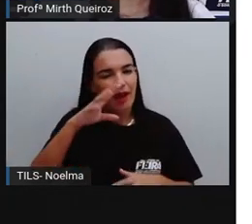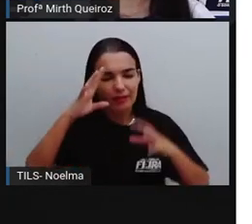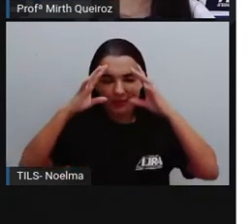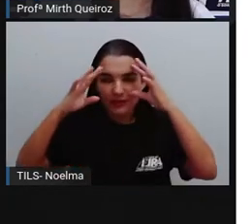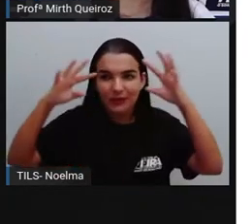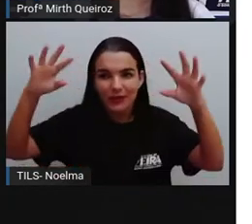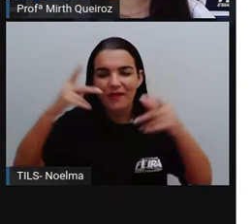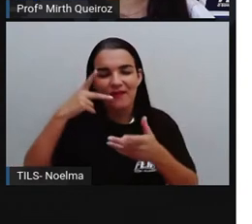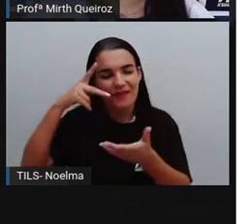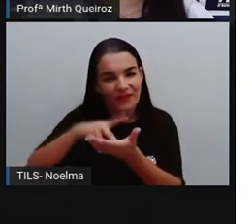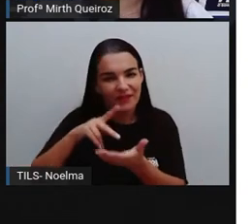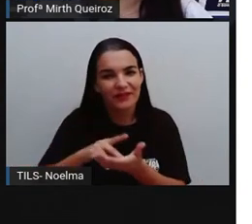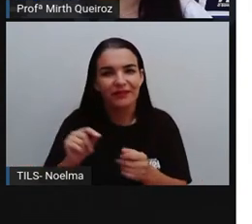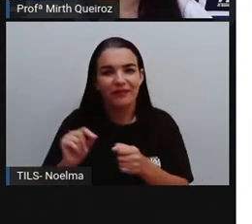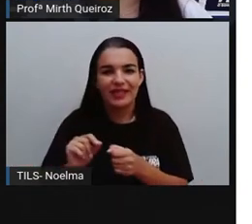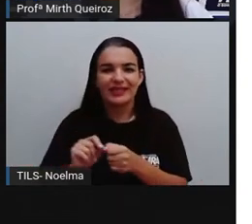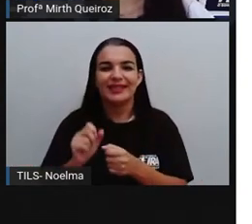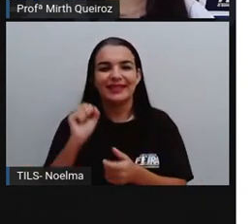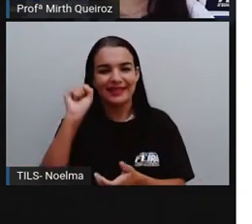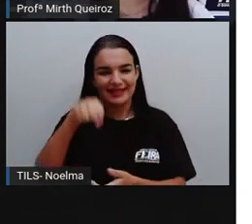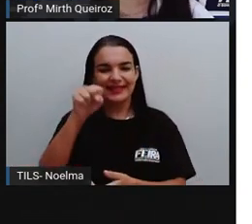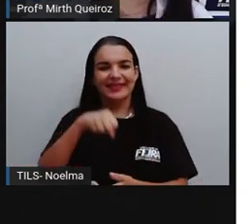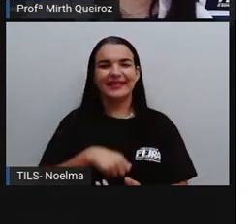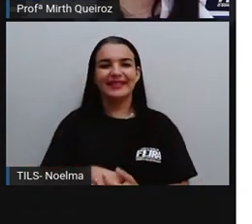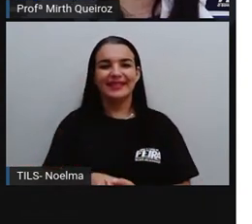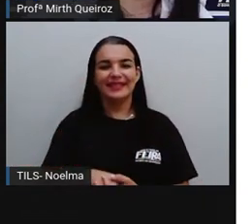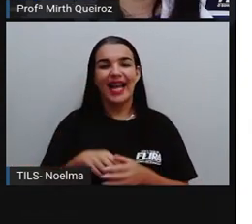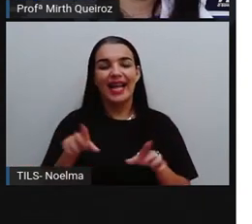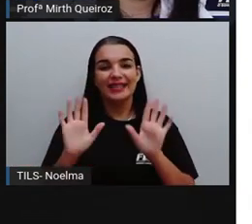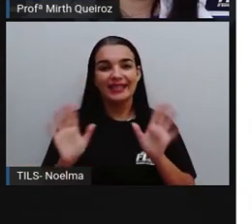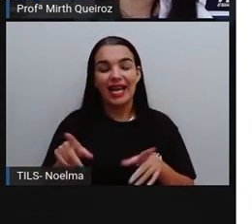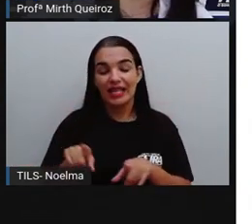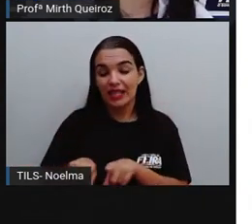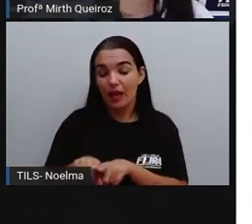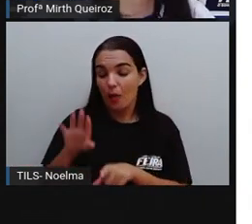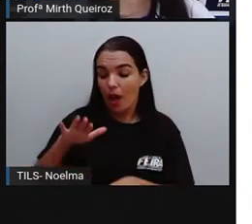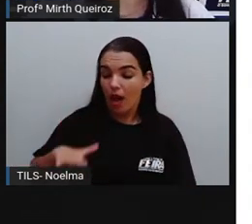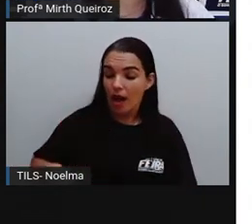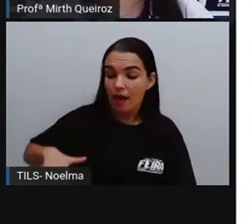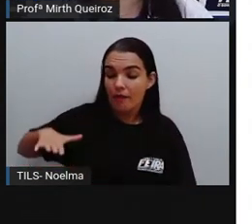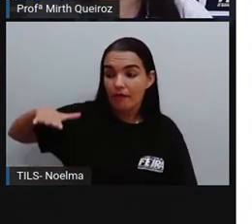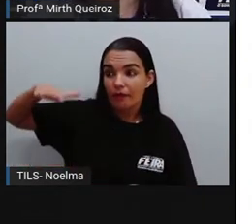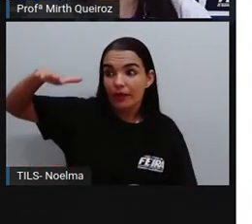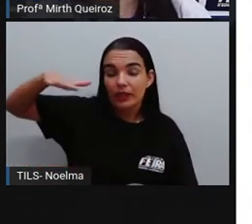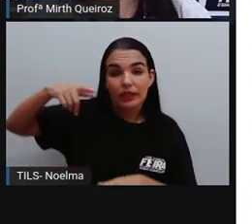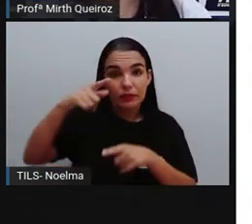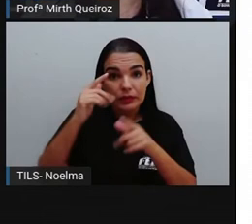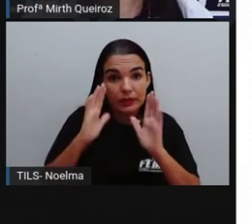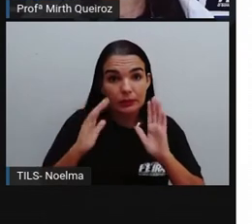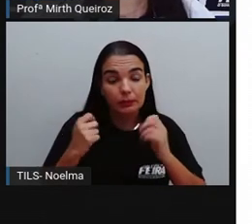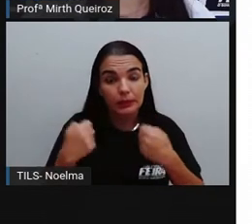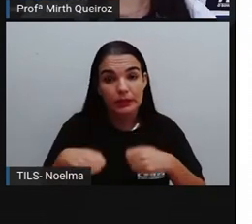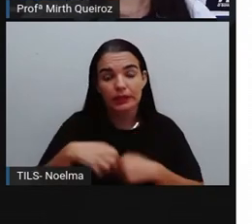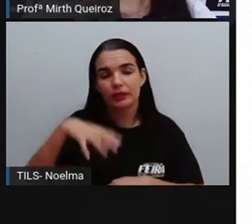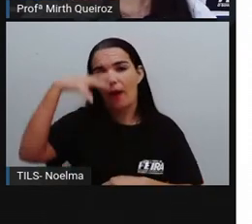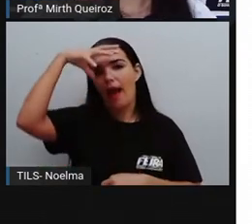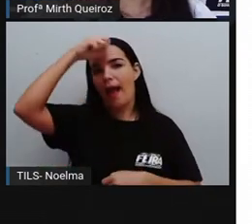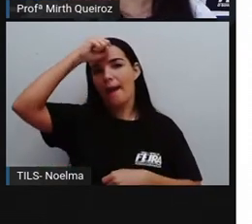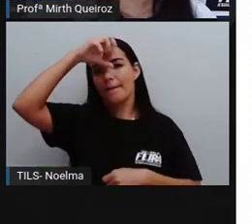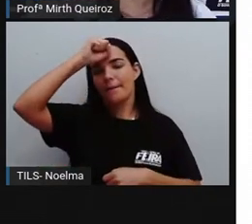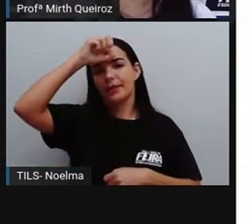e desejos, com certeza. Desde a infância de vocês, você já tem que aprender aí a